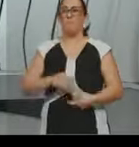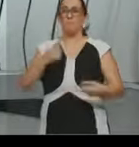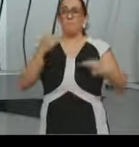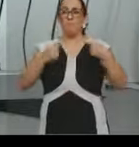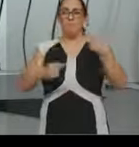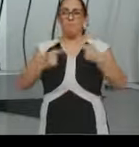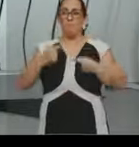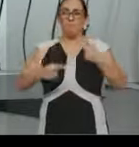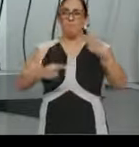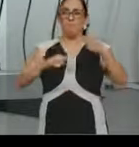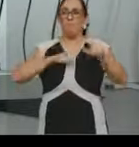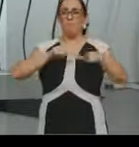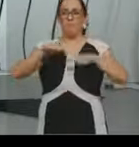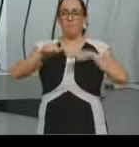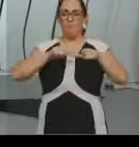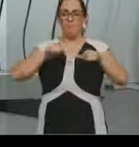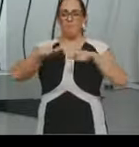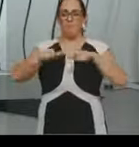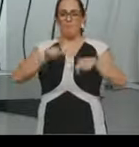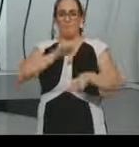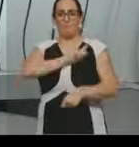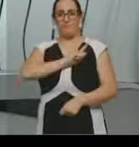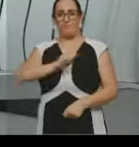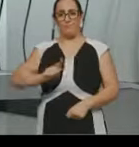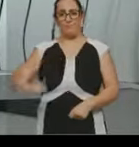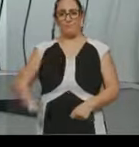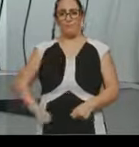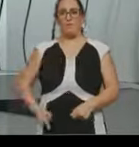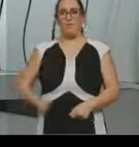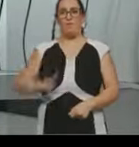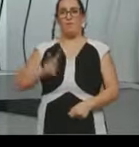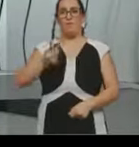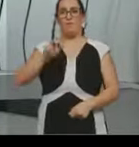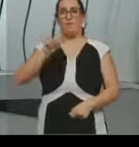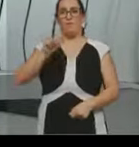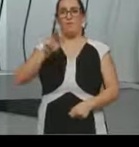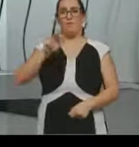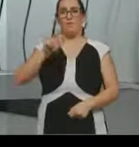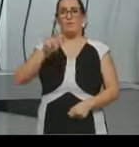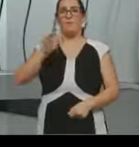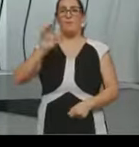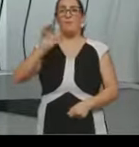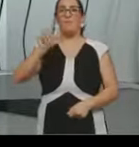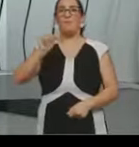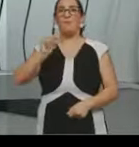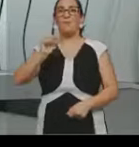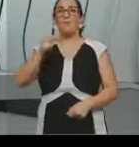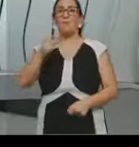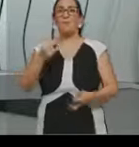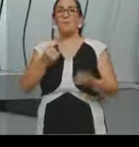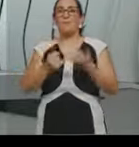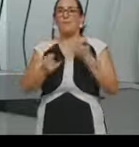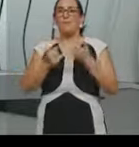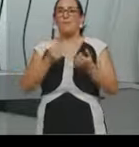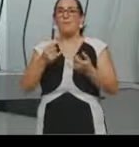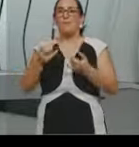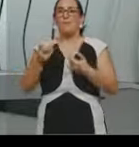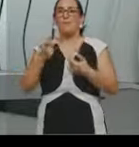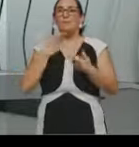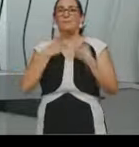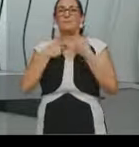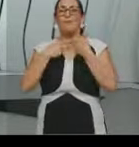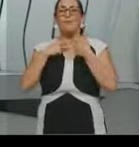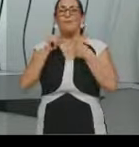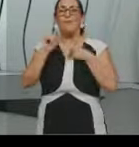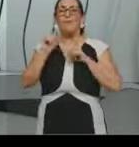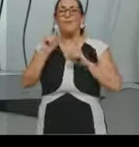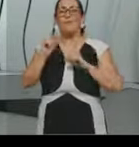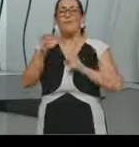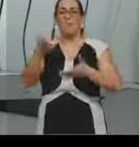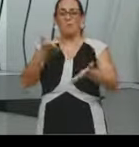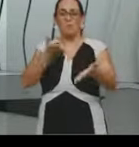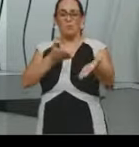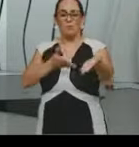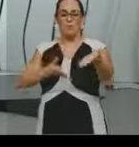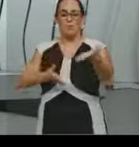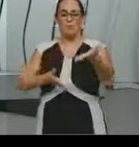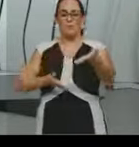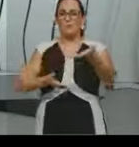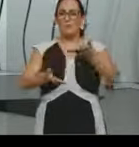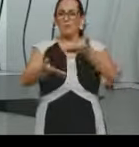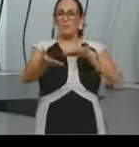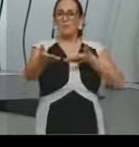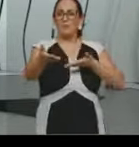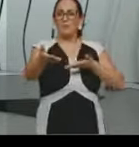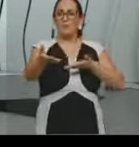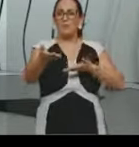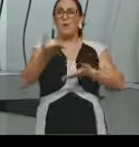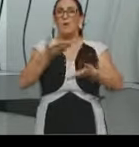trabalhista do governo Vargas, ela é utilizada como uma moeda de troca. E esses sindicatos, estando controlados pelo Estado,